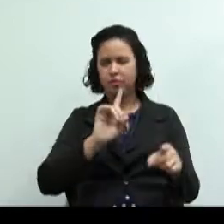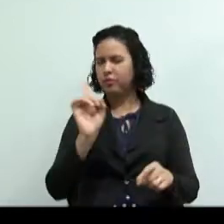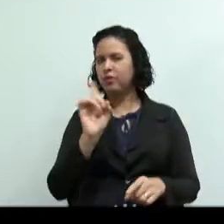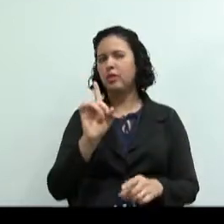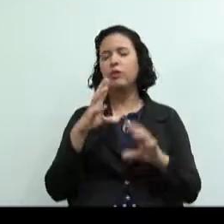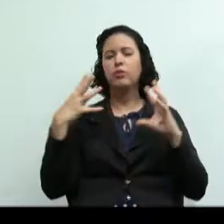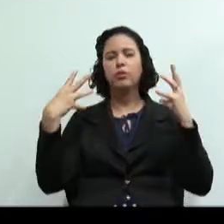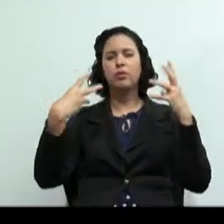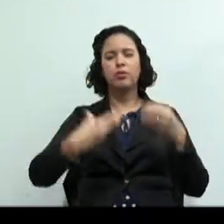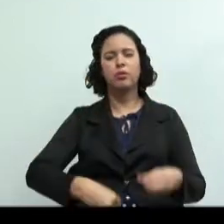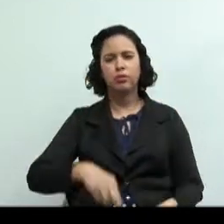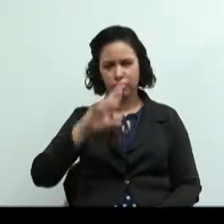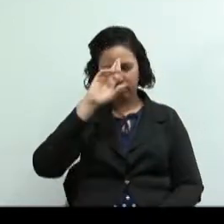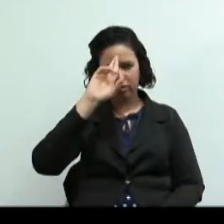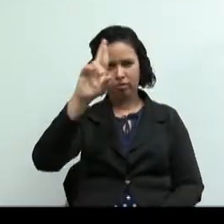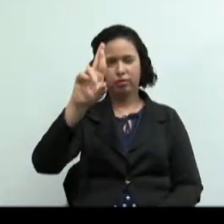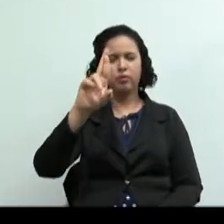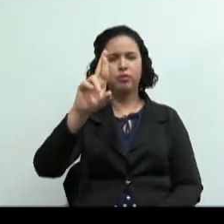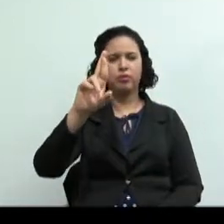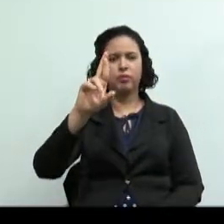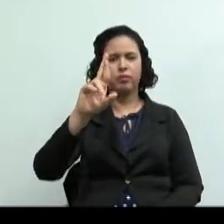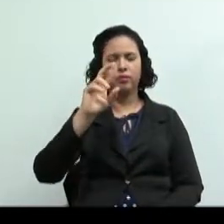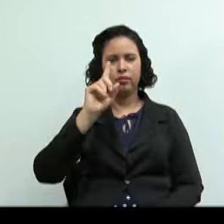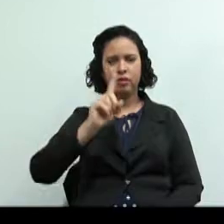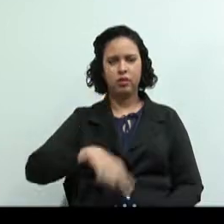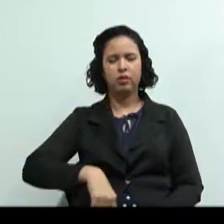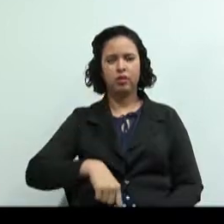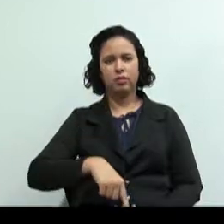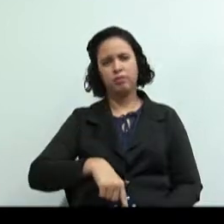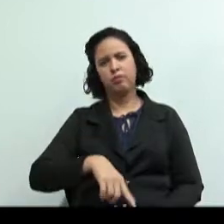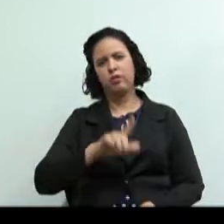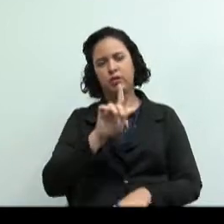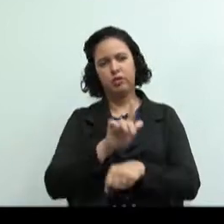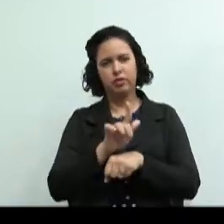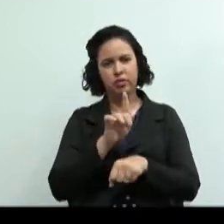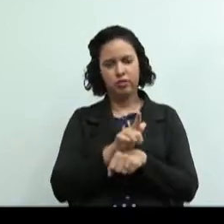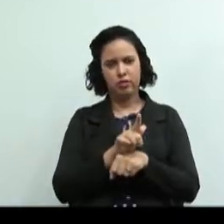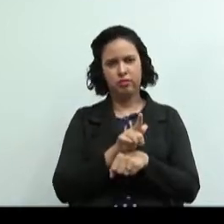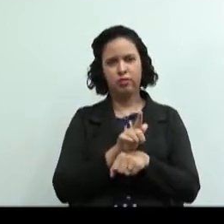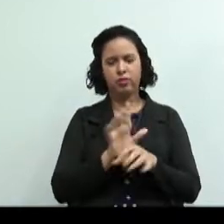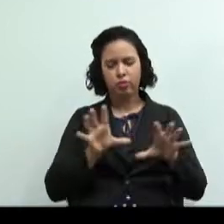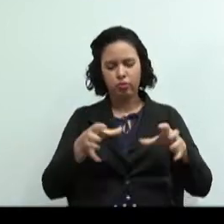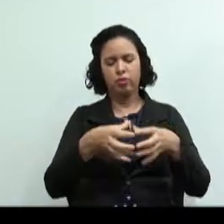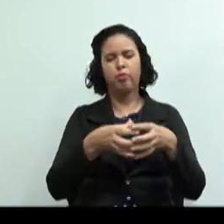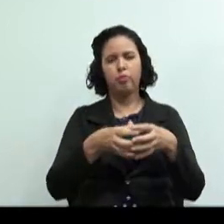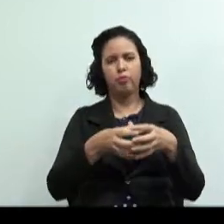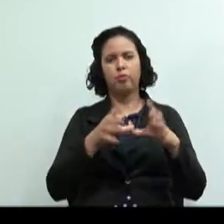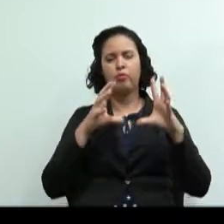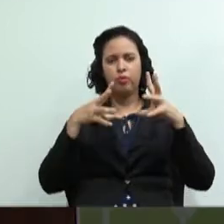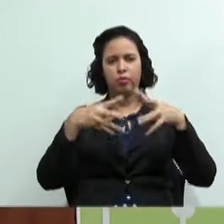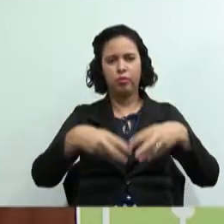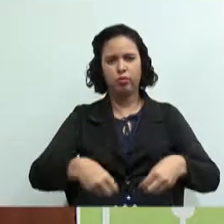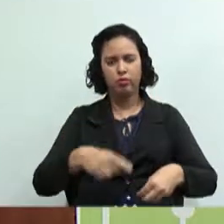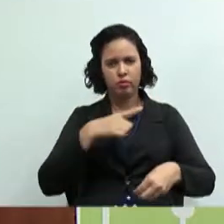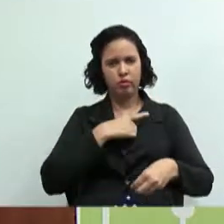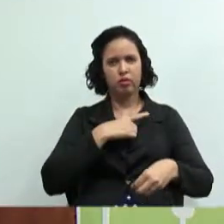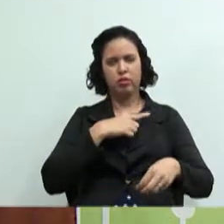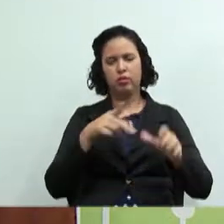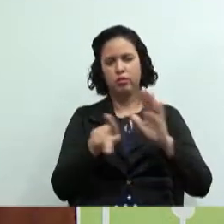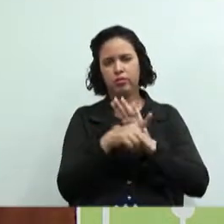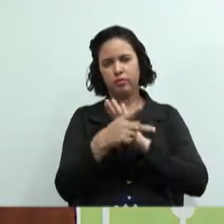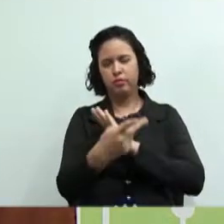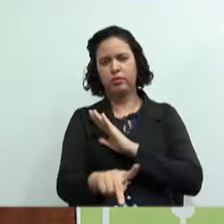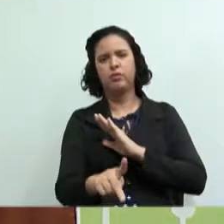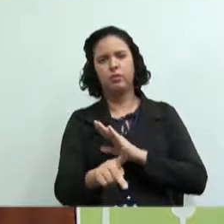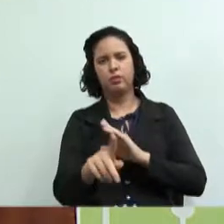todos são proprietários. É o que chamamos de autogestão. Autogestão, todos fazem a sua gestão, todos